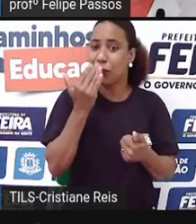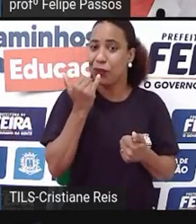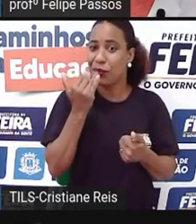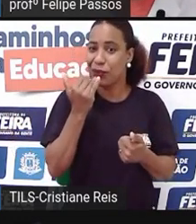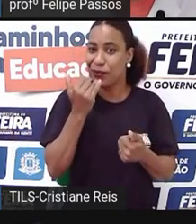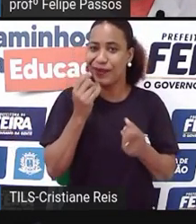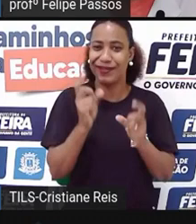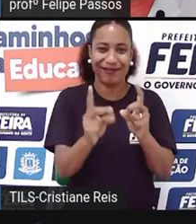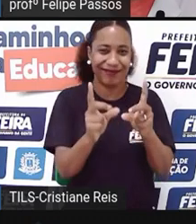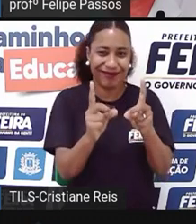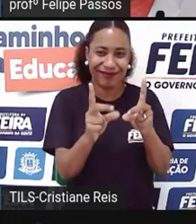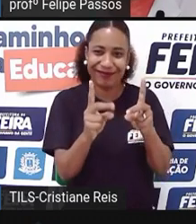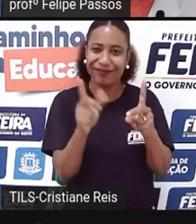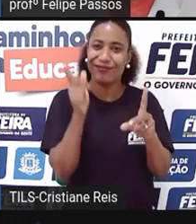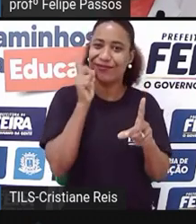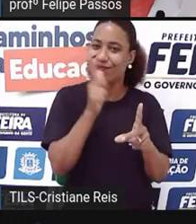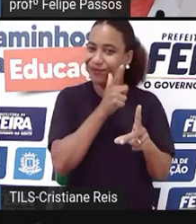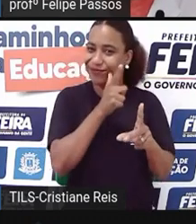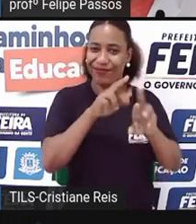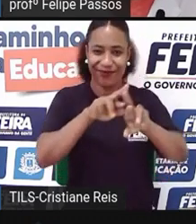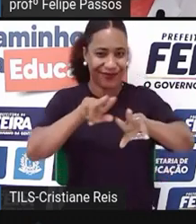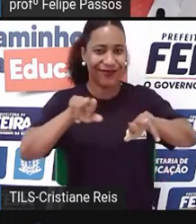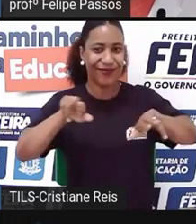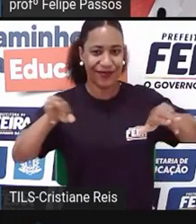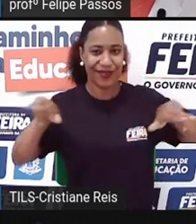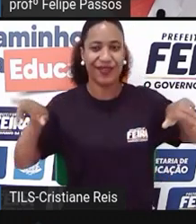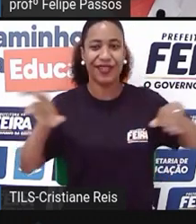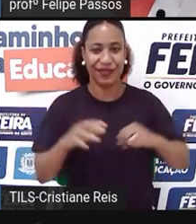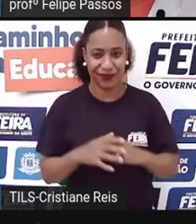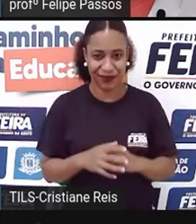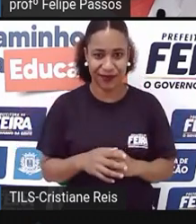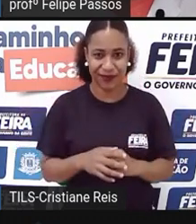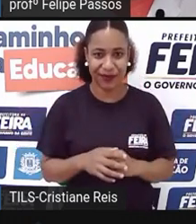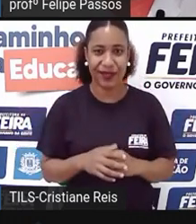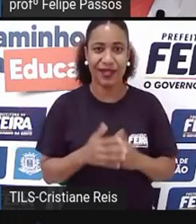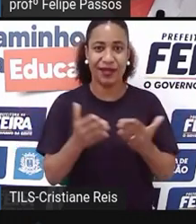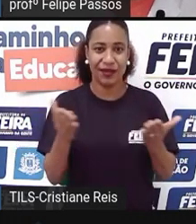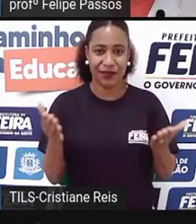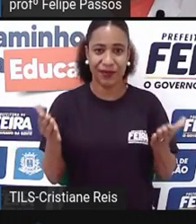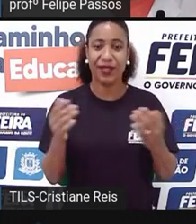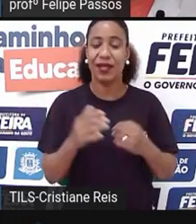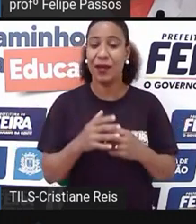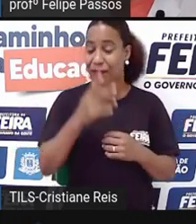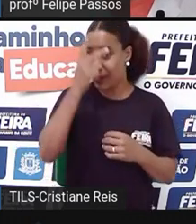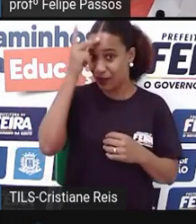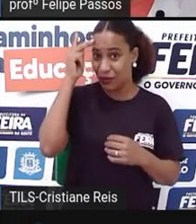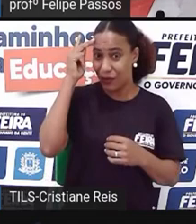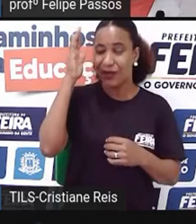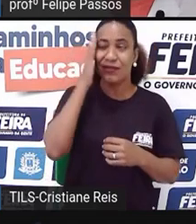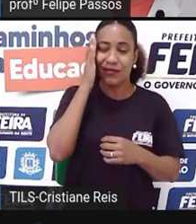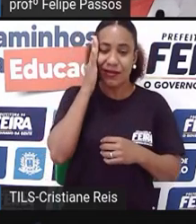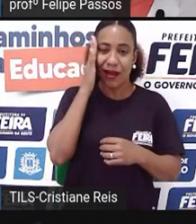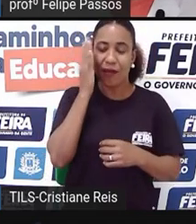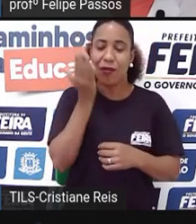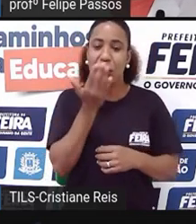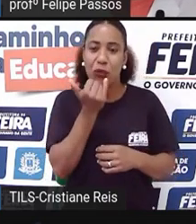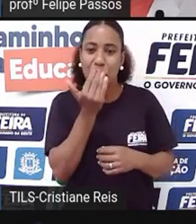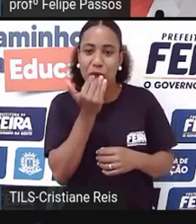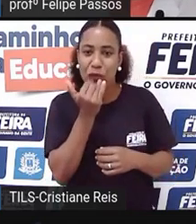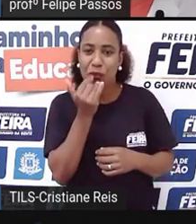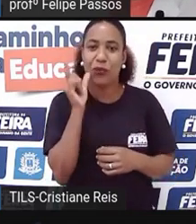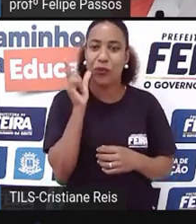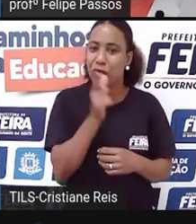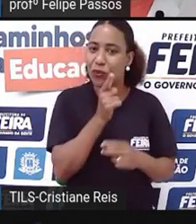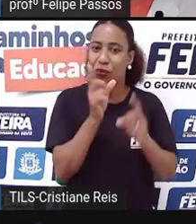sem medida, porque a gente fica sem tudo, mas não pode ficar sem se alimentar. Então, aquele